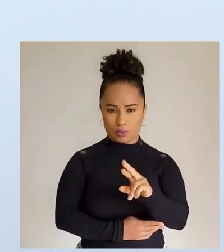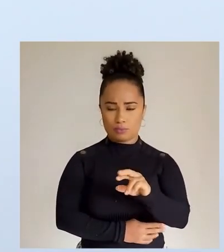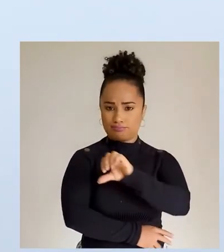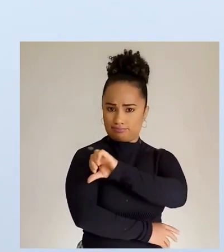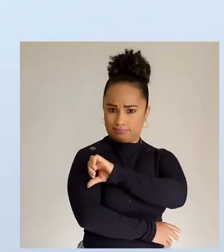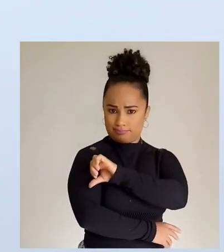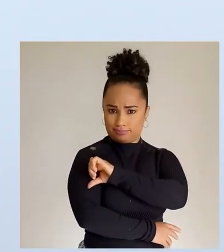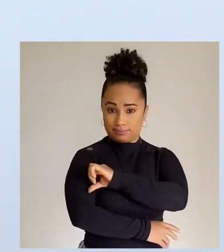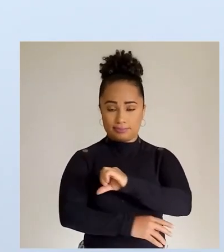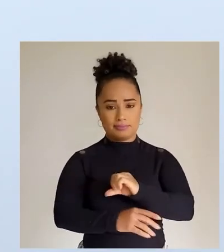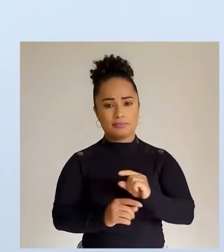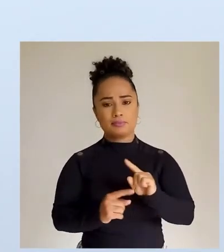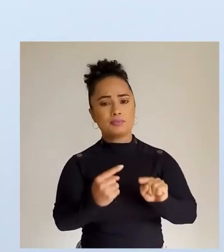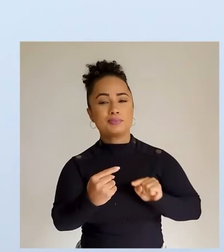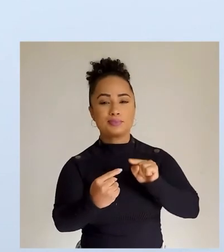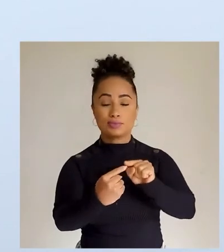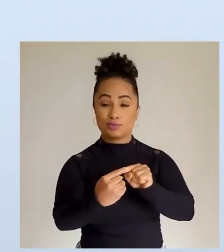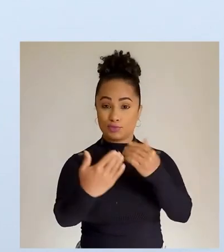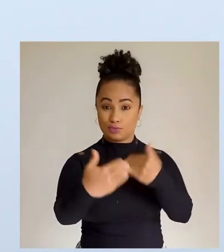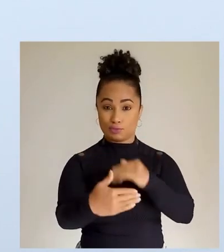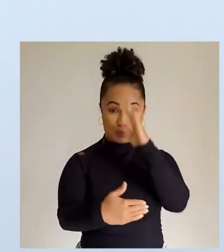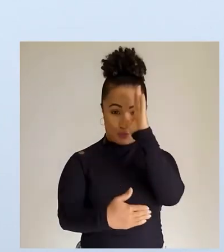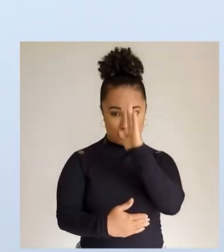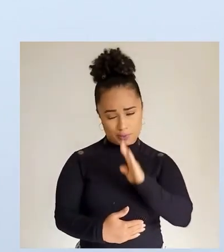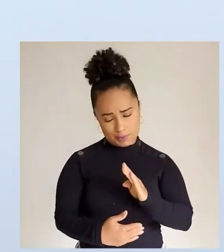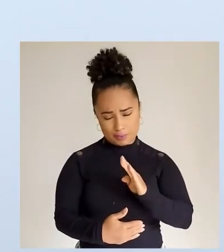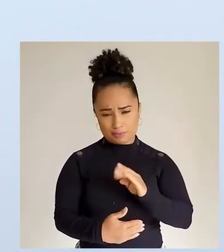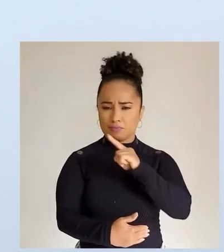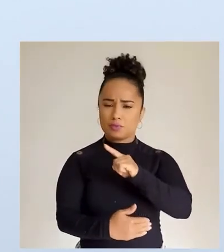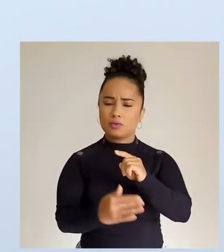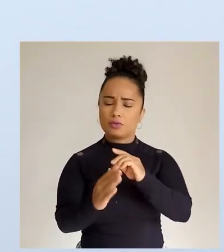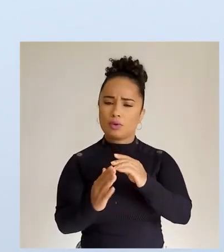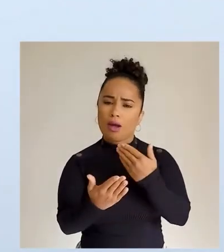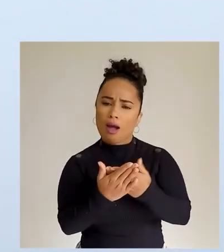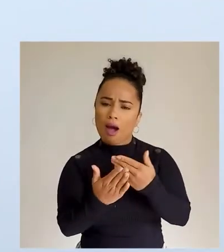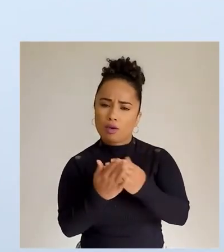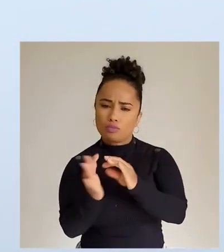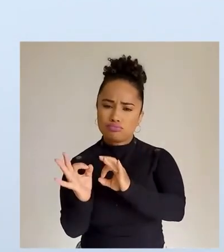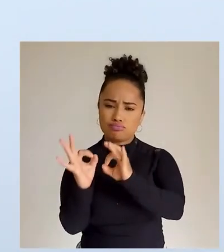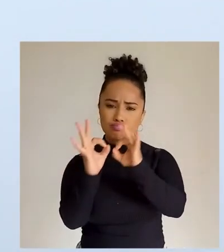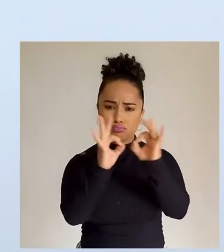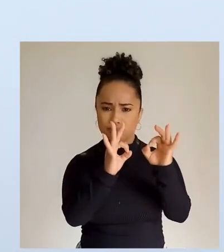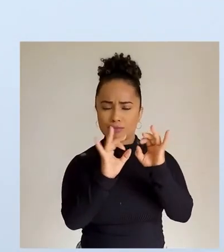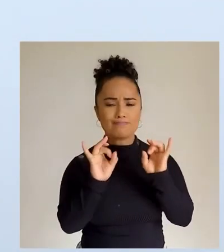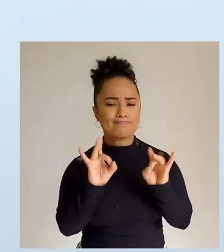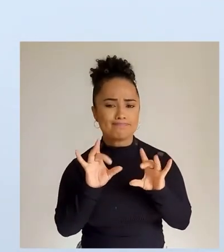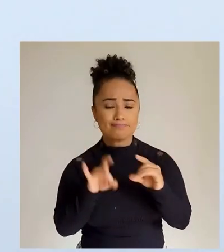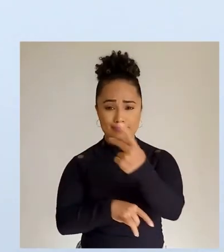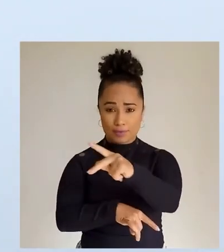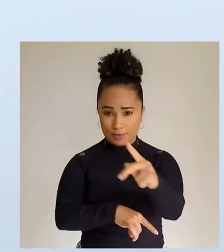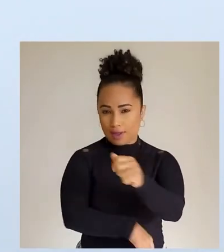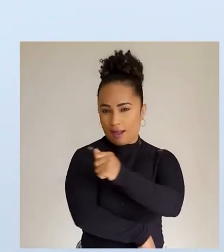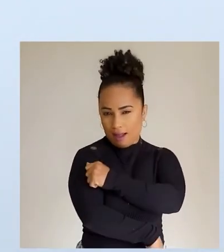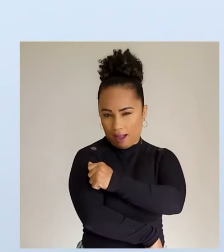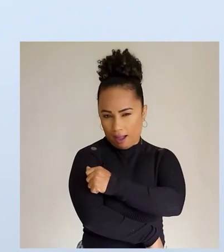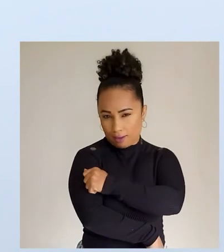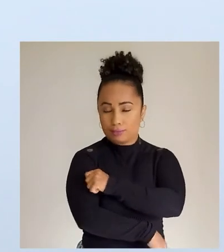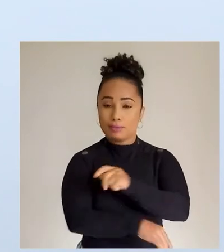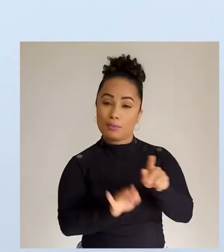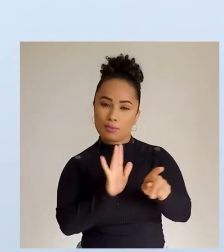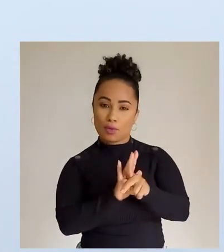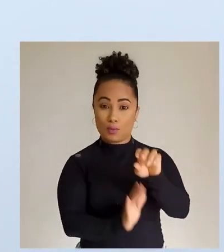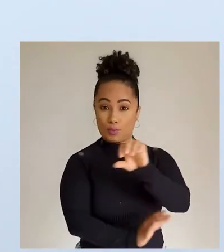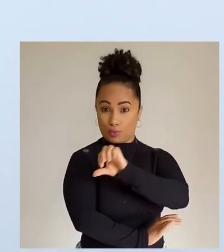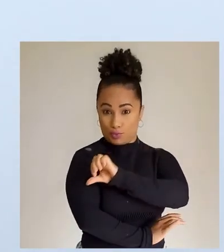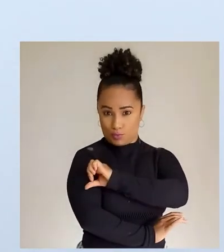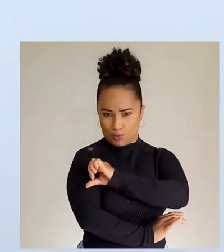para a Prova Brasil. Essa sequência de vídeos é dedicada especialmente para você, aluno e aluna do